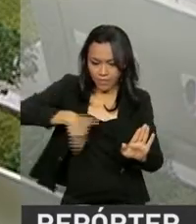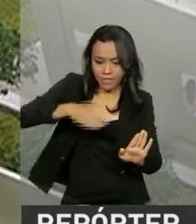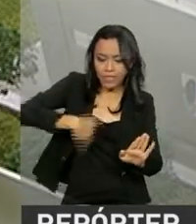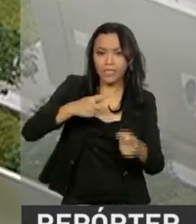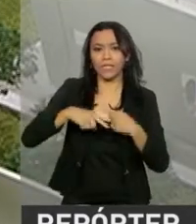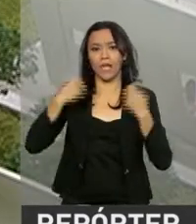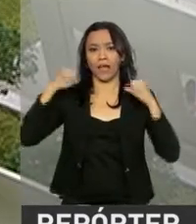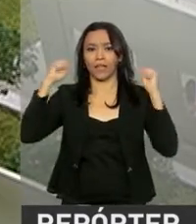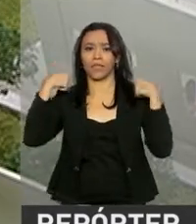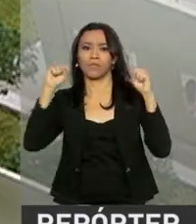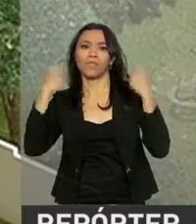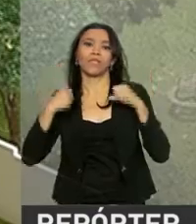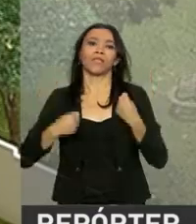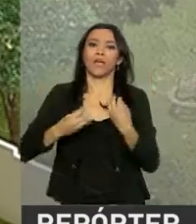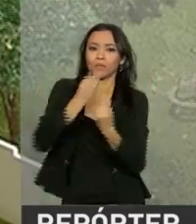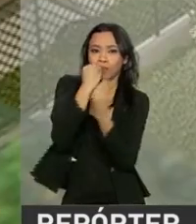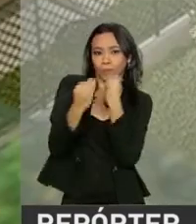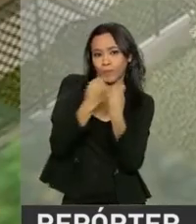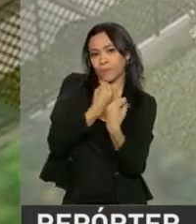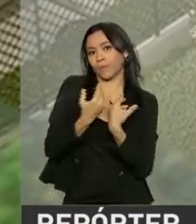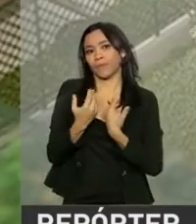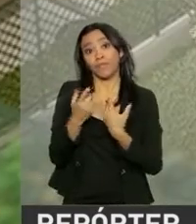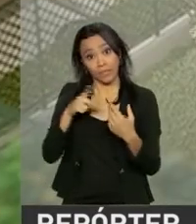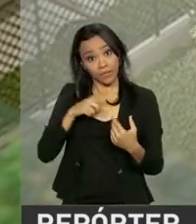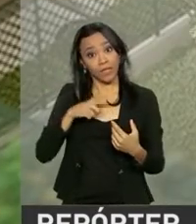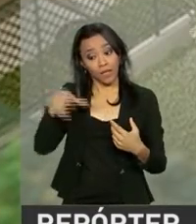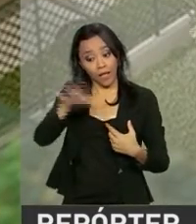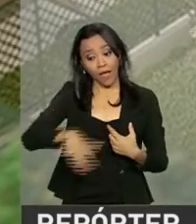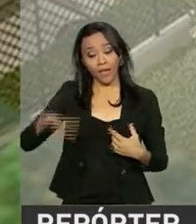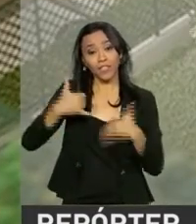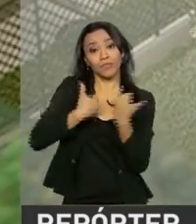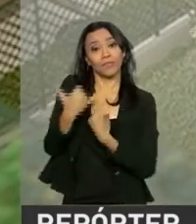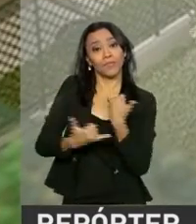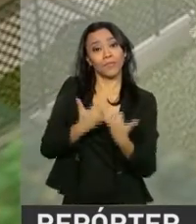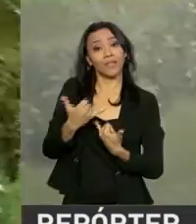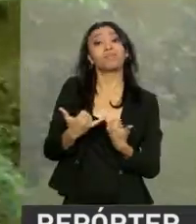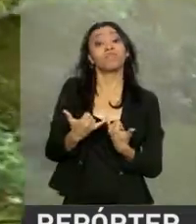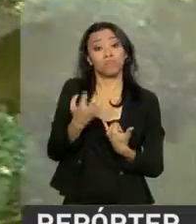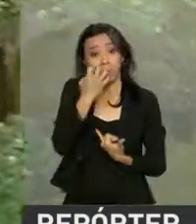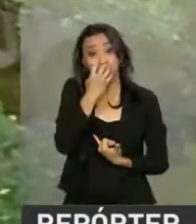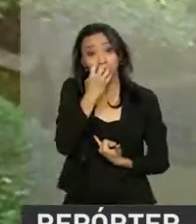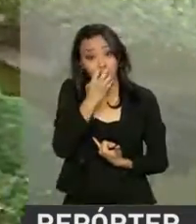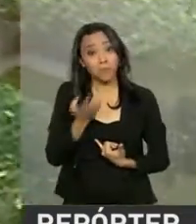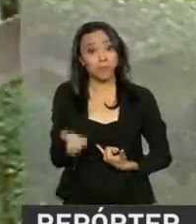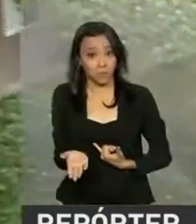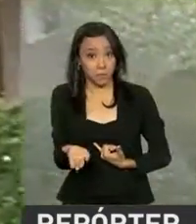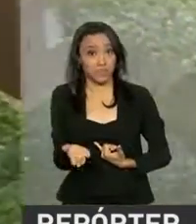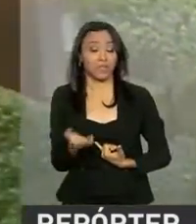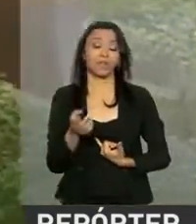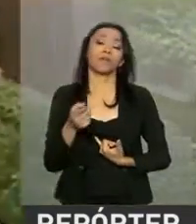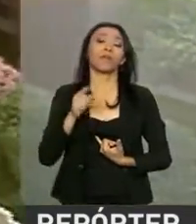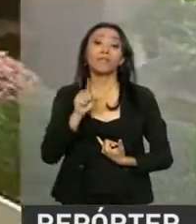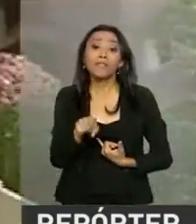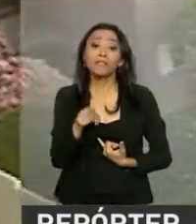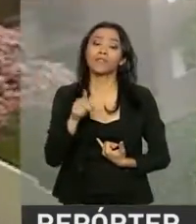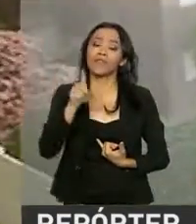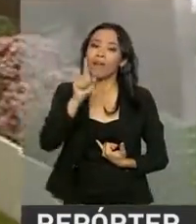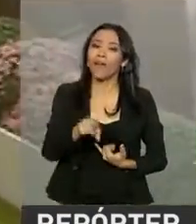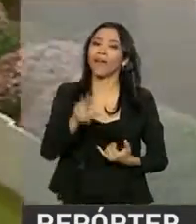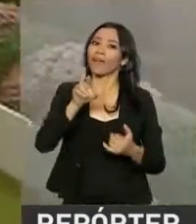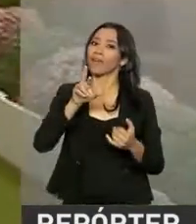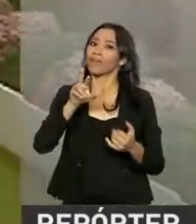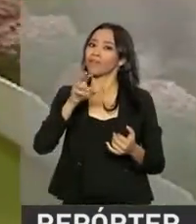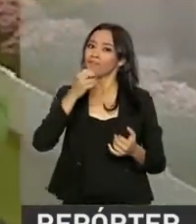academia, varanda gourmet, playground e até área de lazer para cachorro. E isso faz cada vez mais diferença